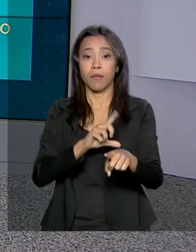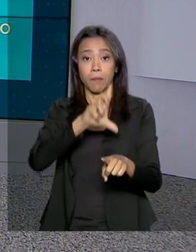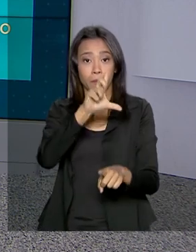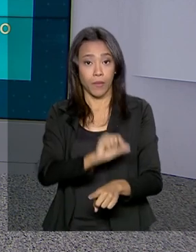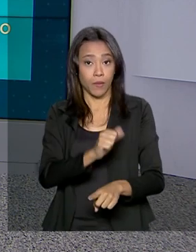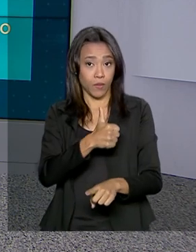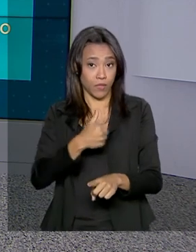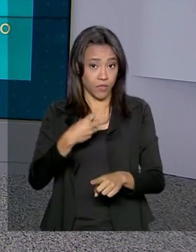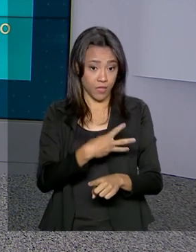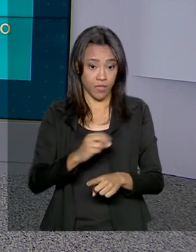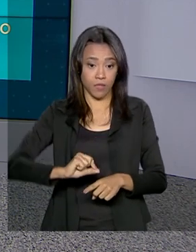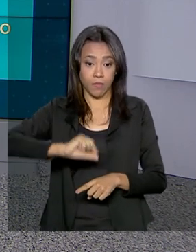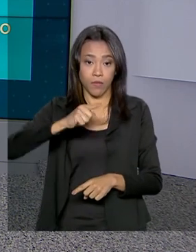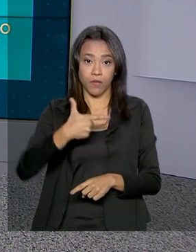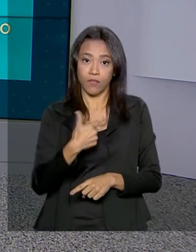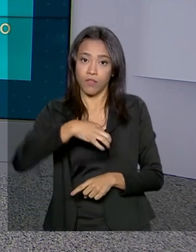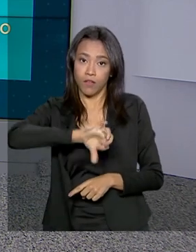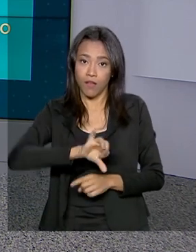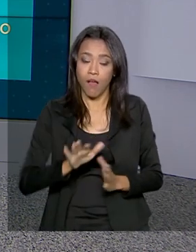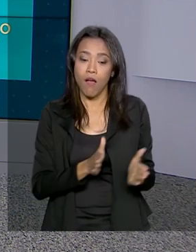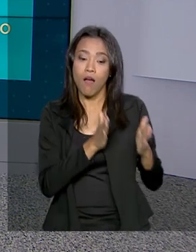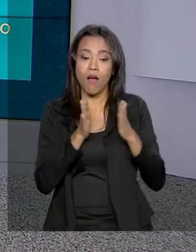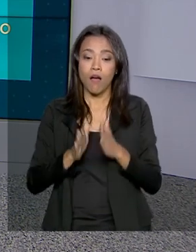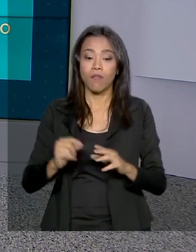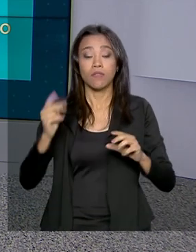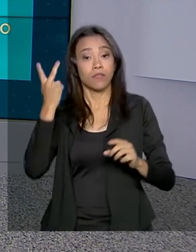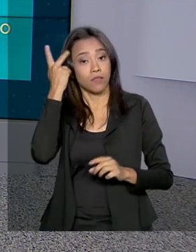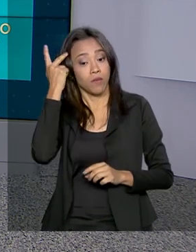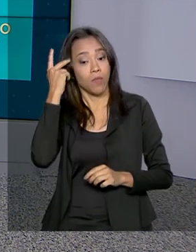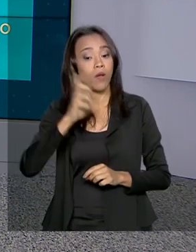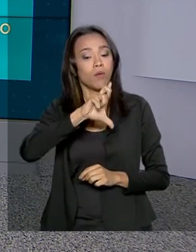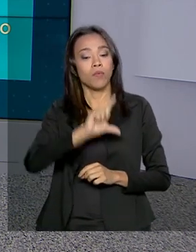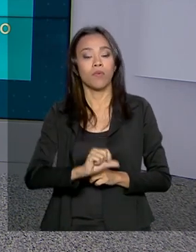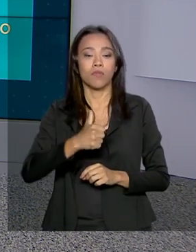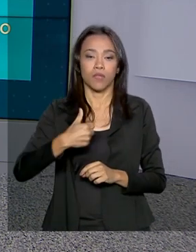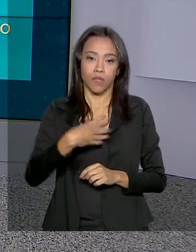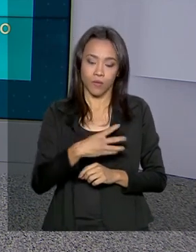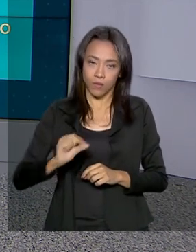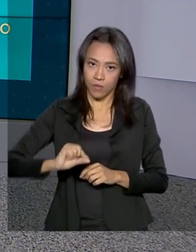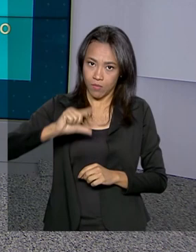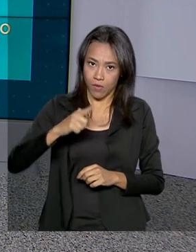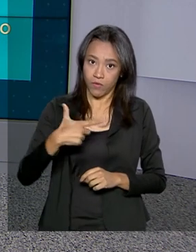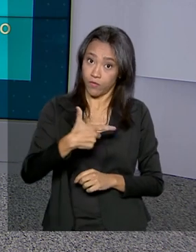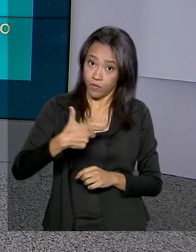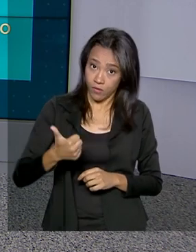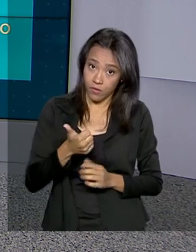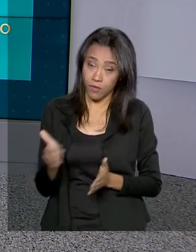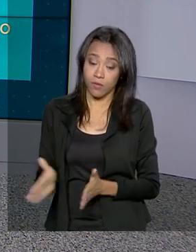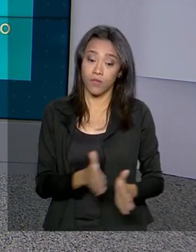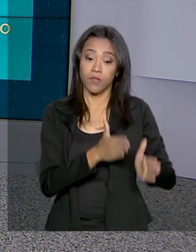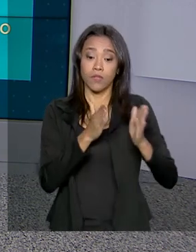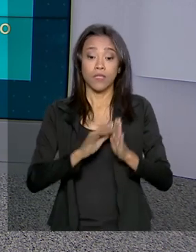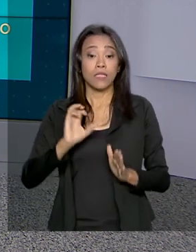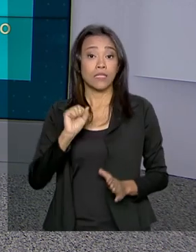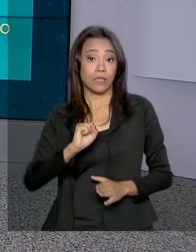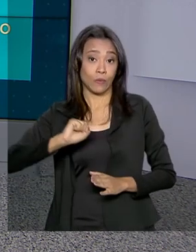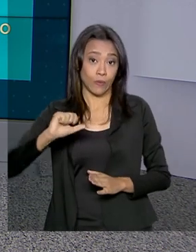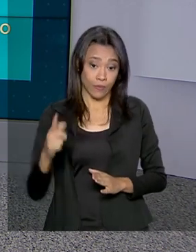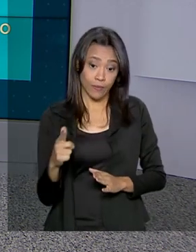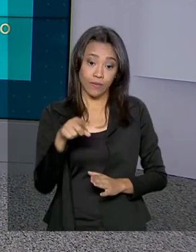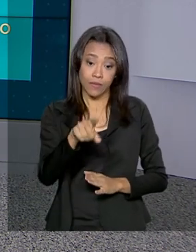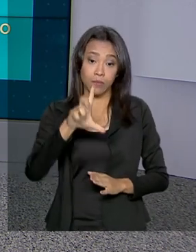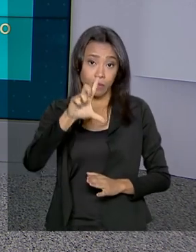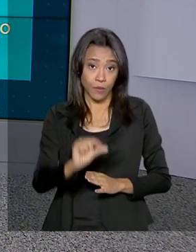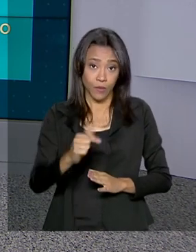mínima de 13 graus, máxima de 29. Em São Paulo, mínima de 14, máxima de 21. E em São Luís, mínima de